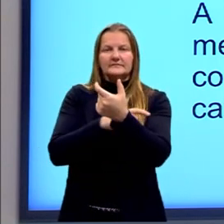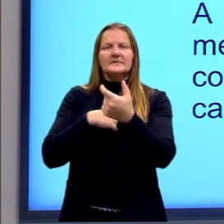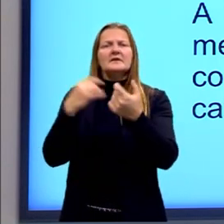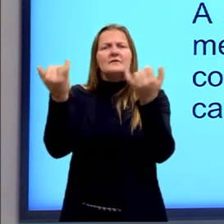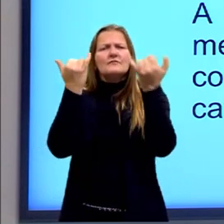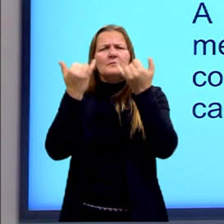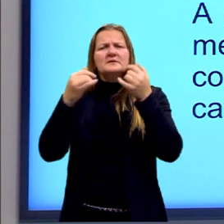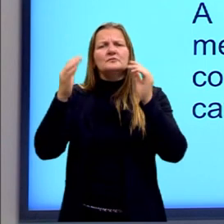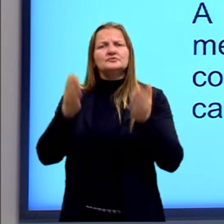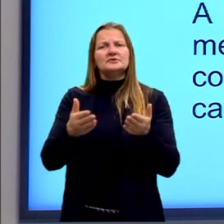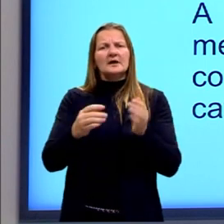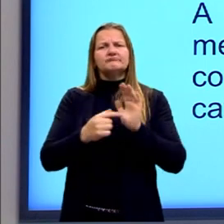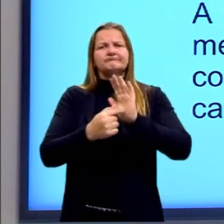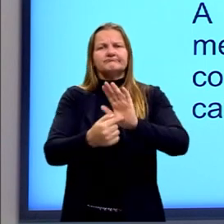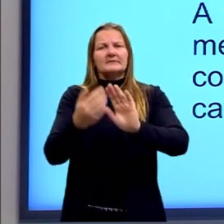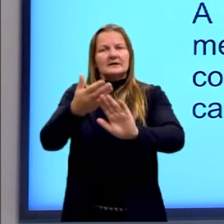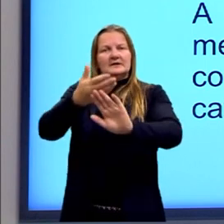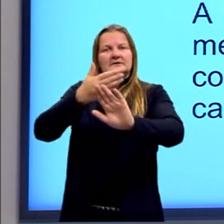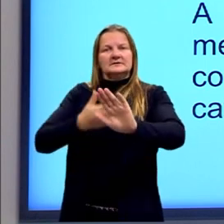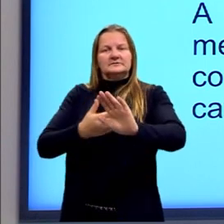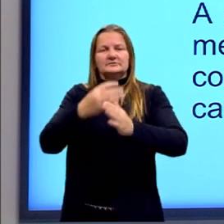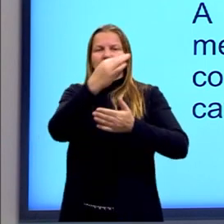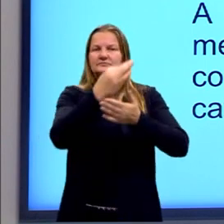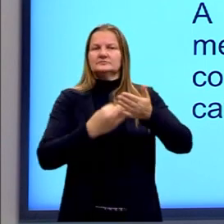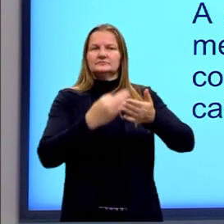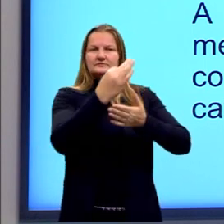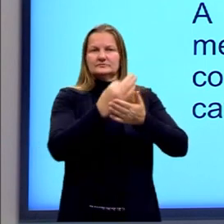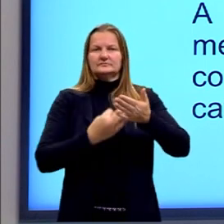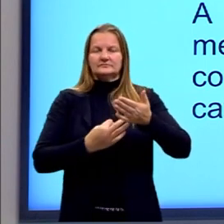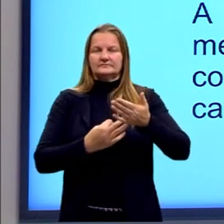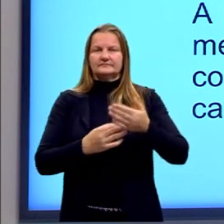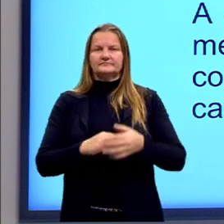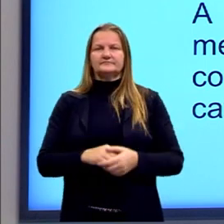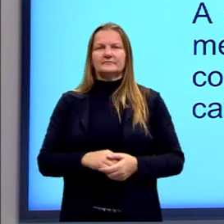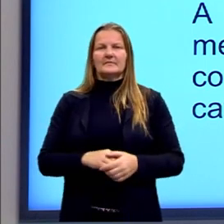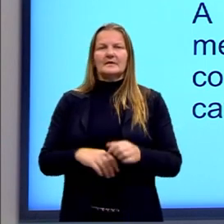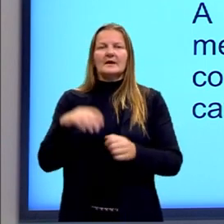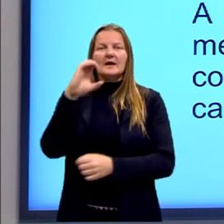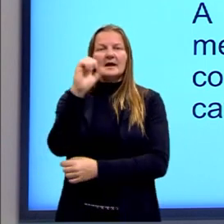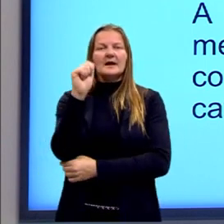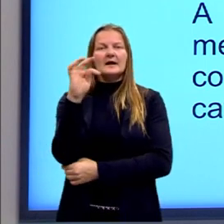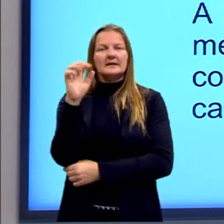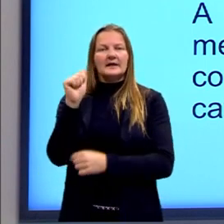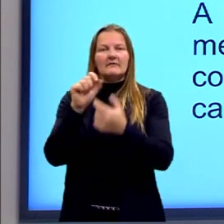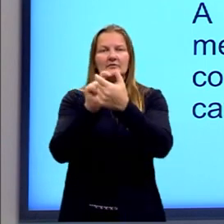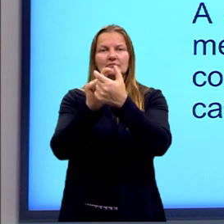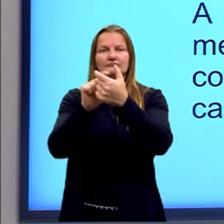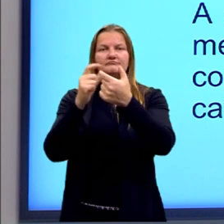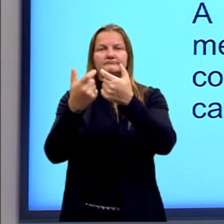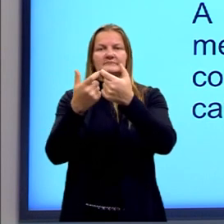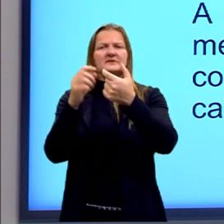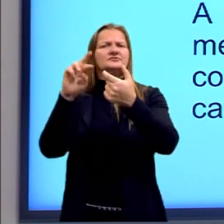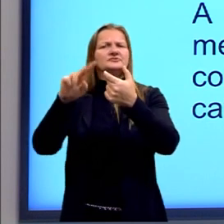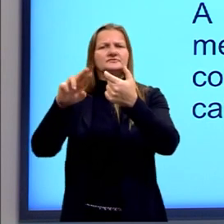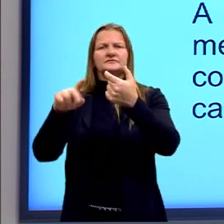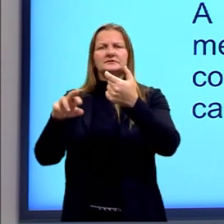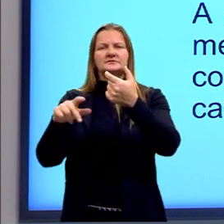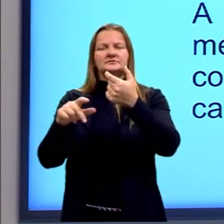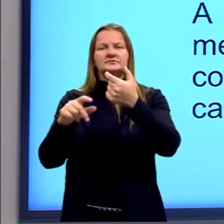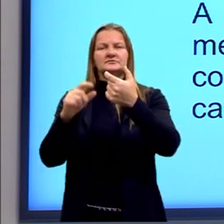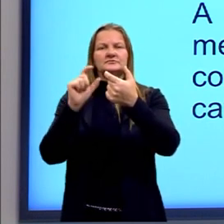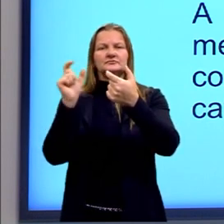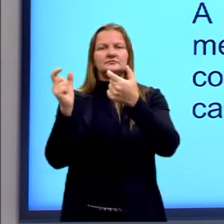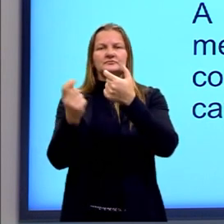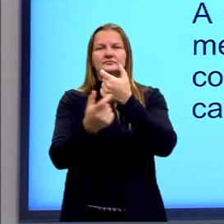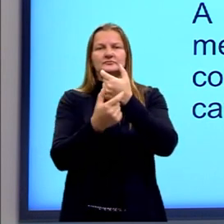que já foi mencionada ali no nosso texto. Já a catáfora vai antecipar